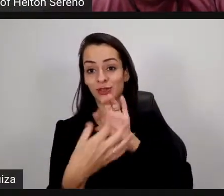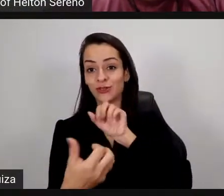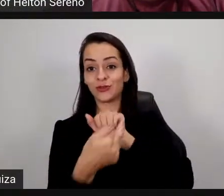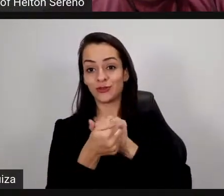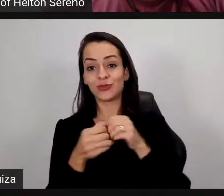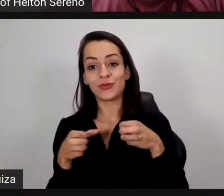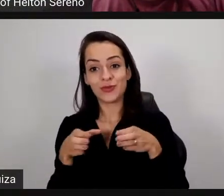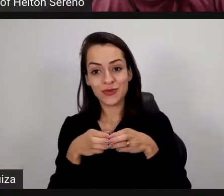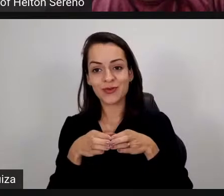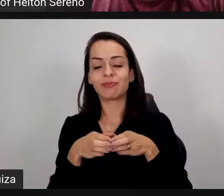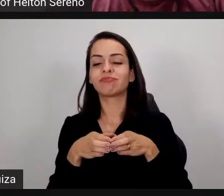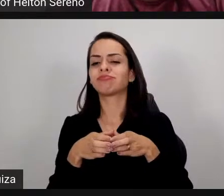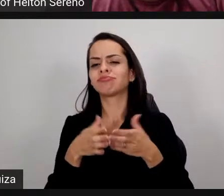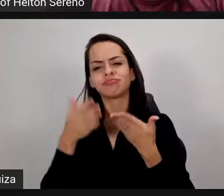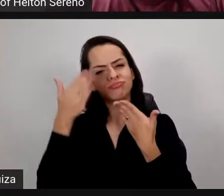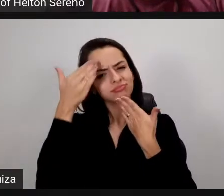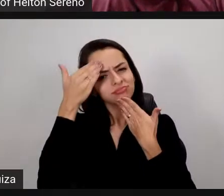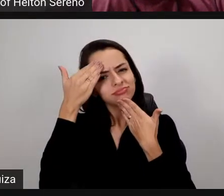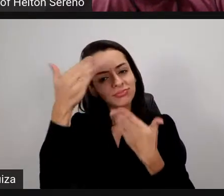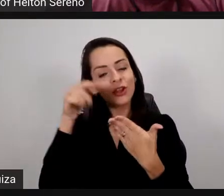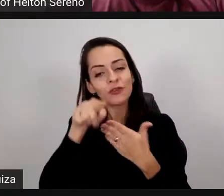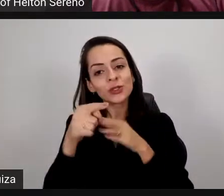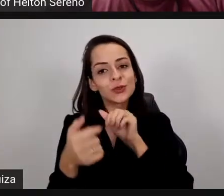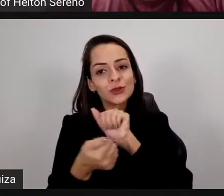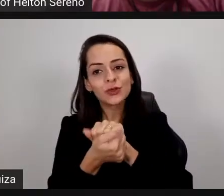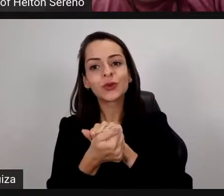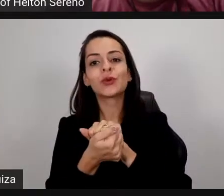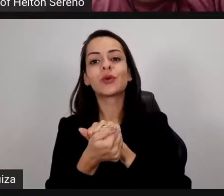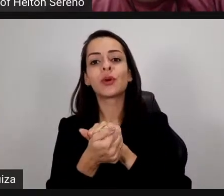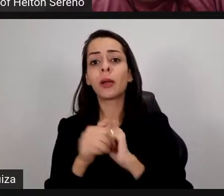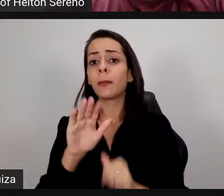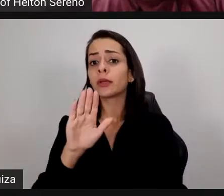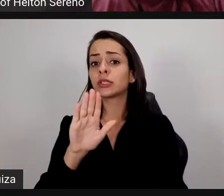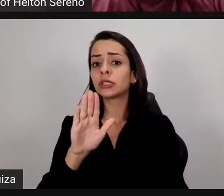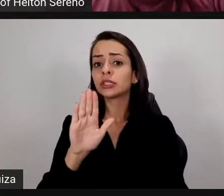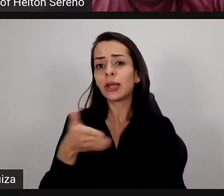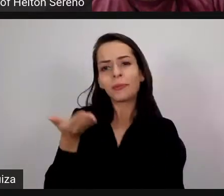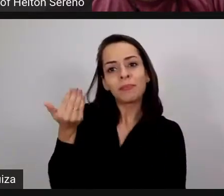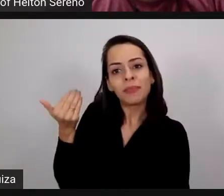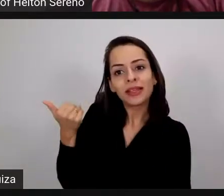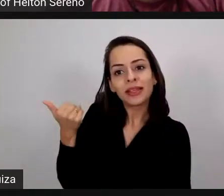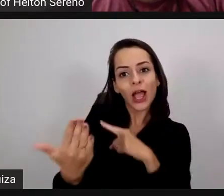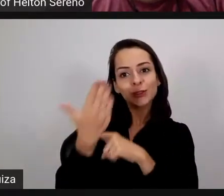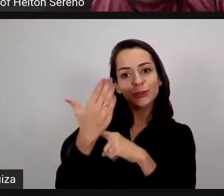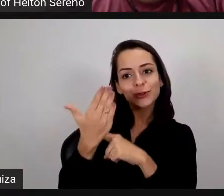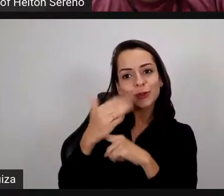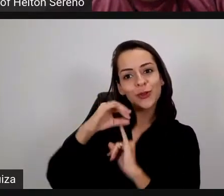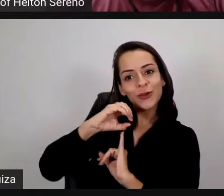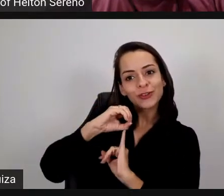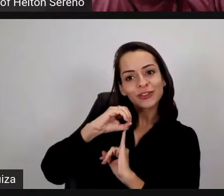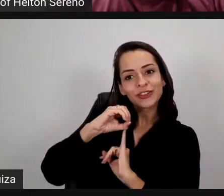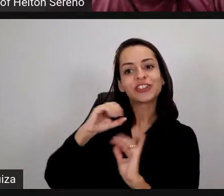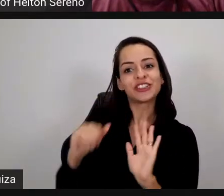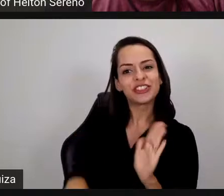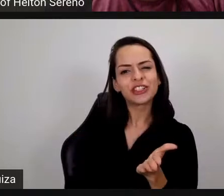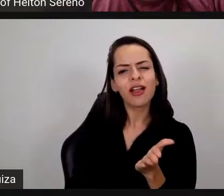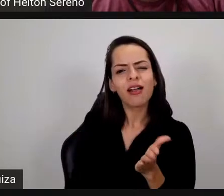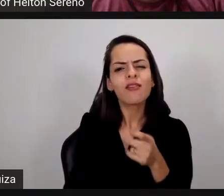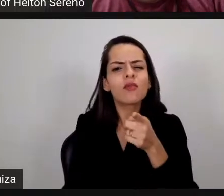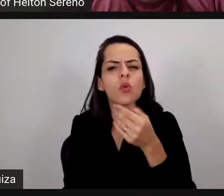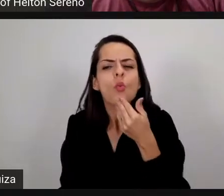imensamente por colaborar aqui conosco. Já colaborou outras vezes, né, Damione? Você esteve, foi, Araçuaí?